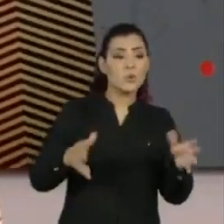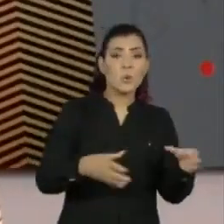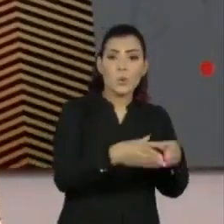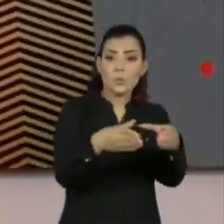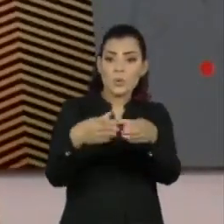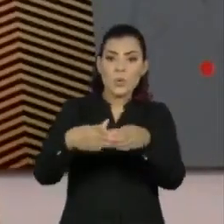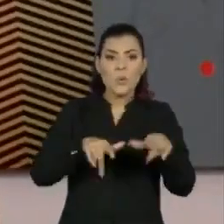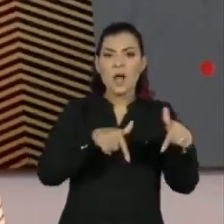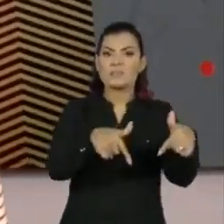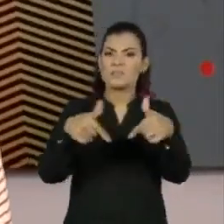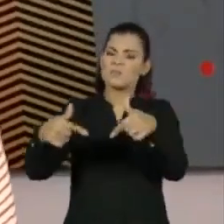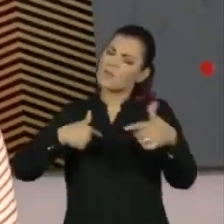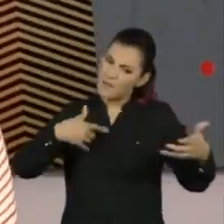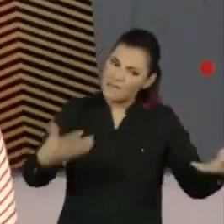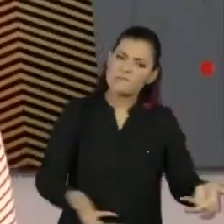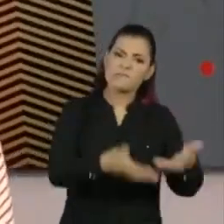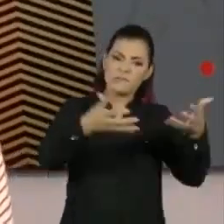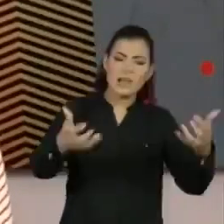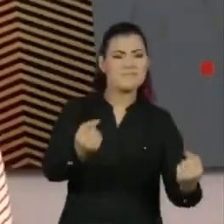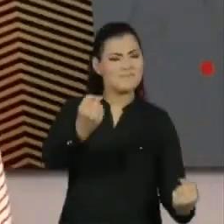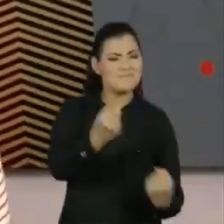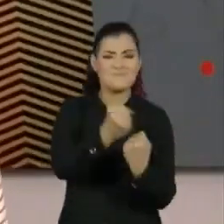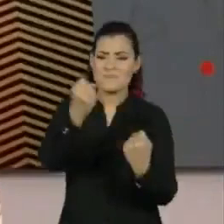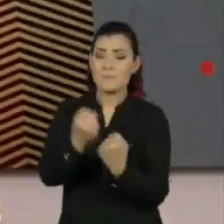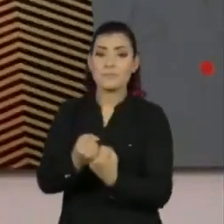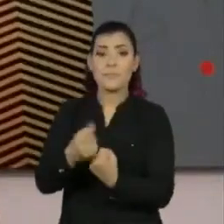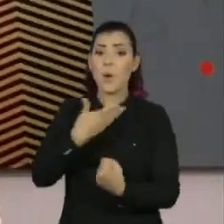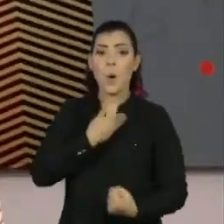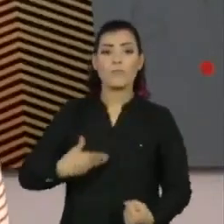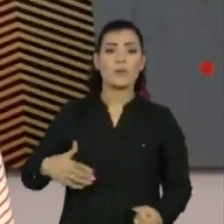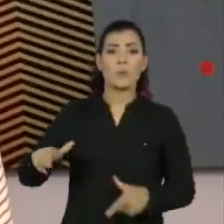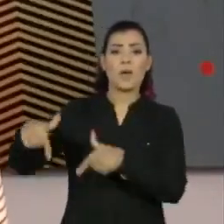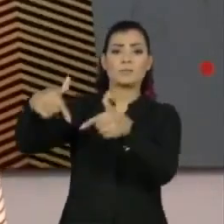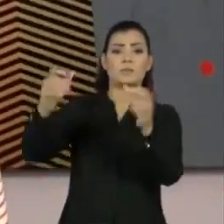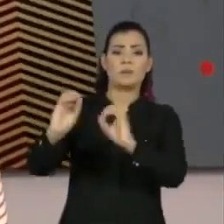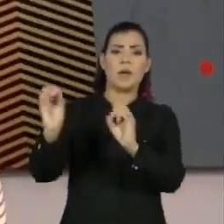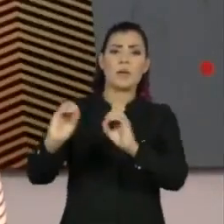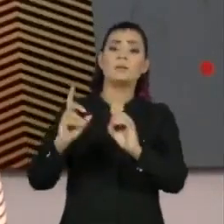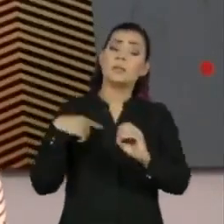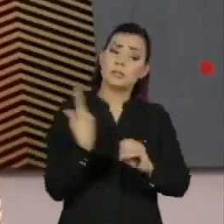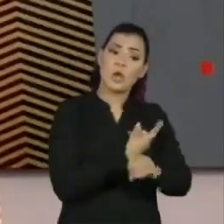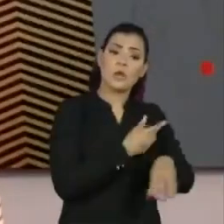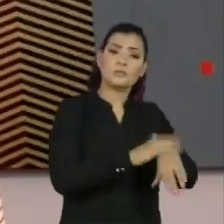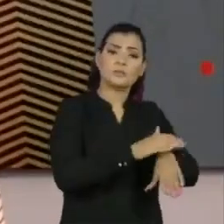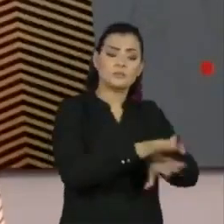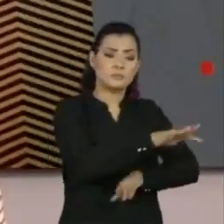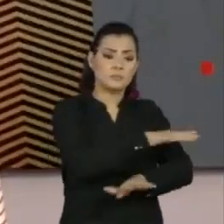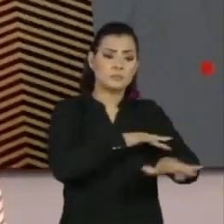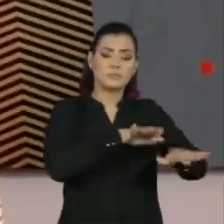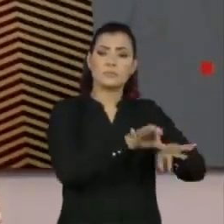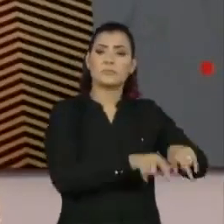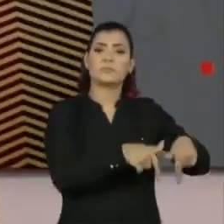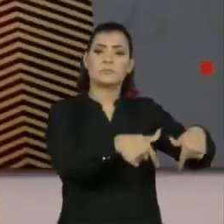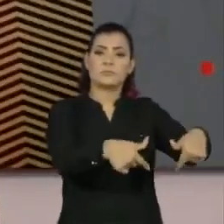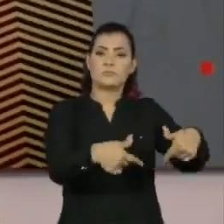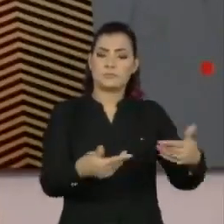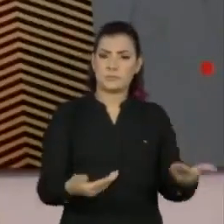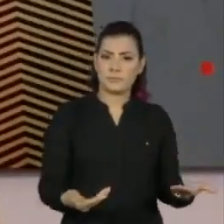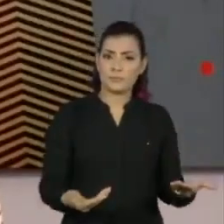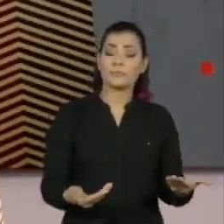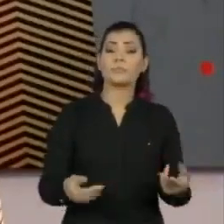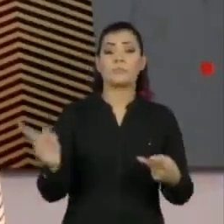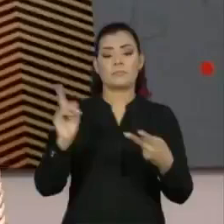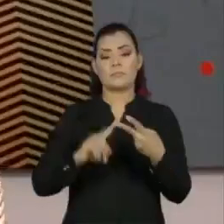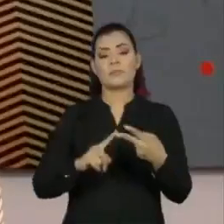atuando, estão cumprindo o papel que o Estado deveria estar cumprindo, de mitigar um pouco a crise que está instalada nesse momento. E,